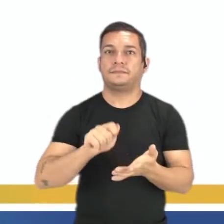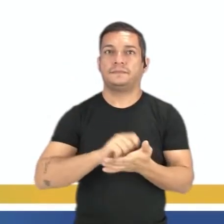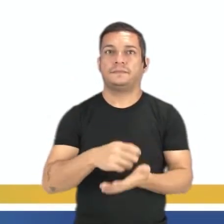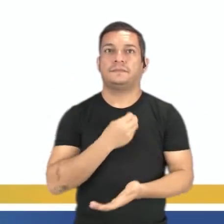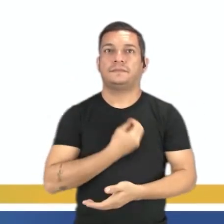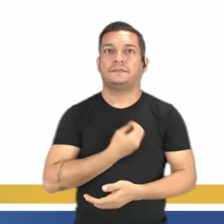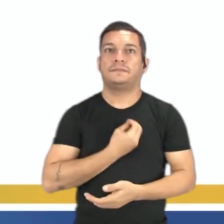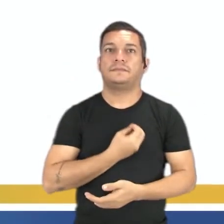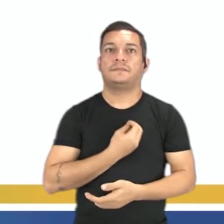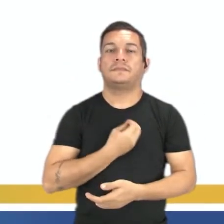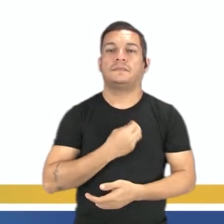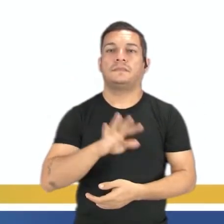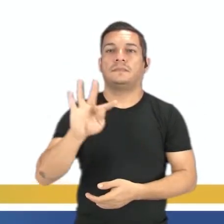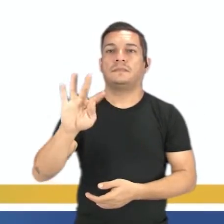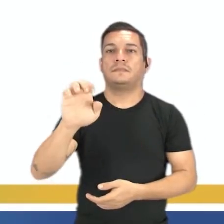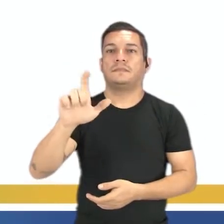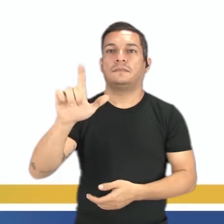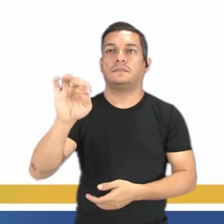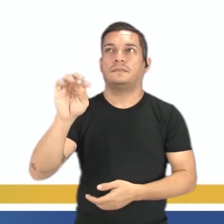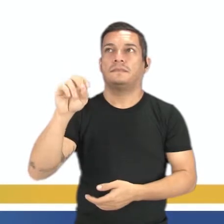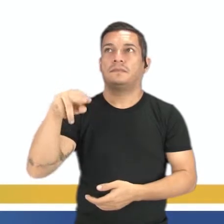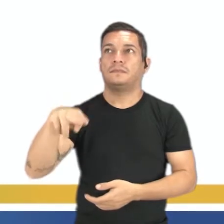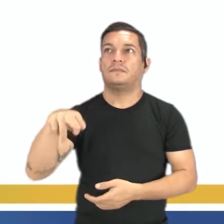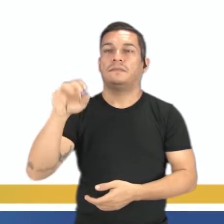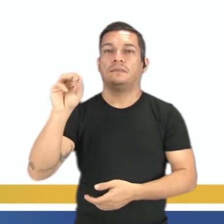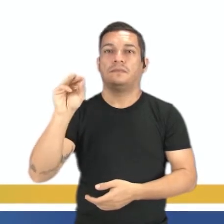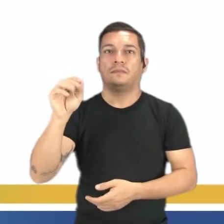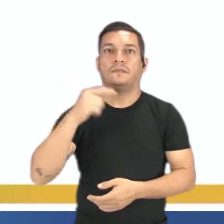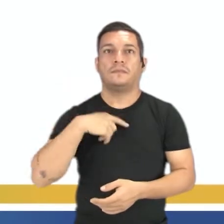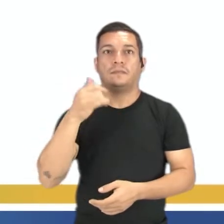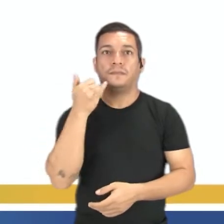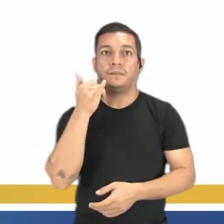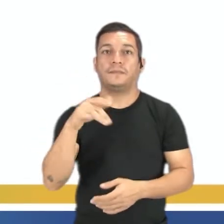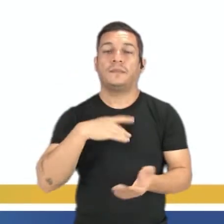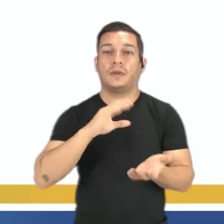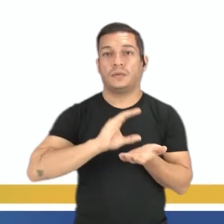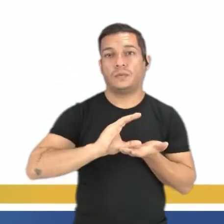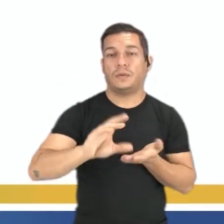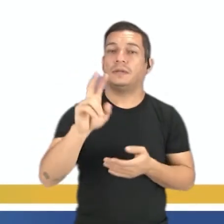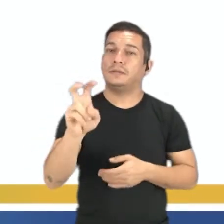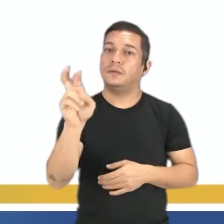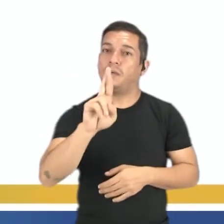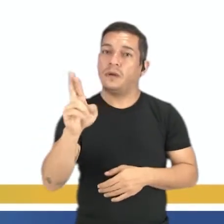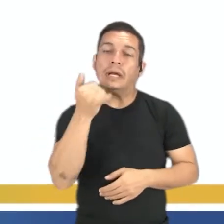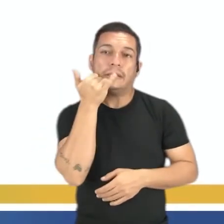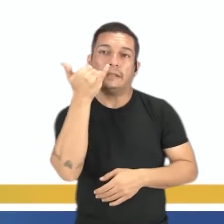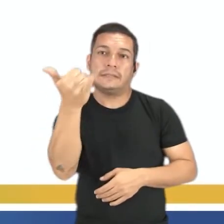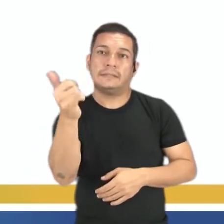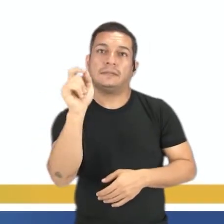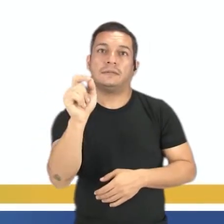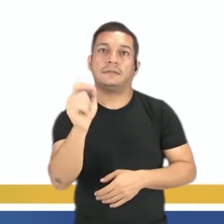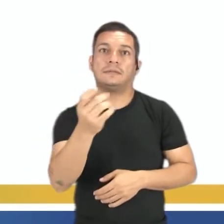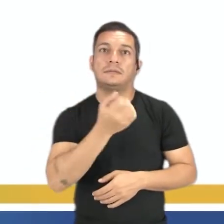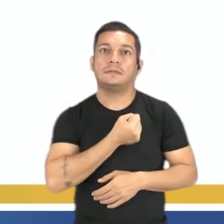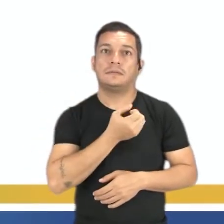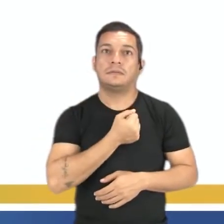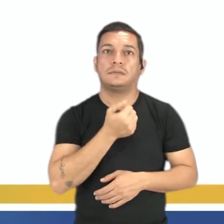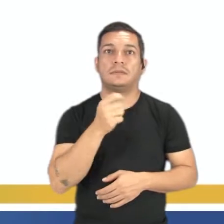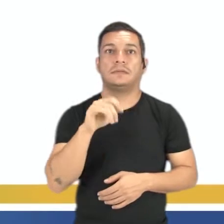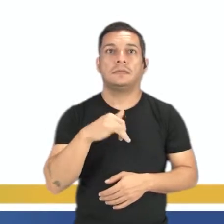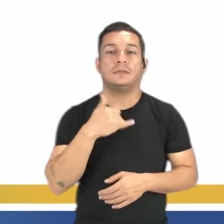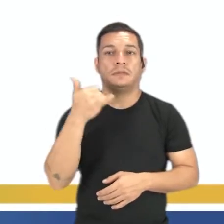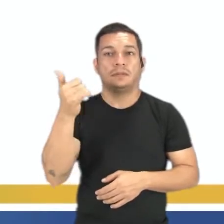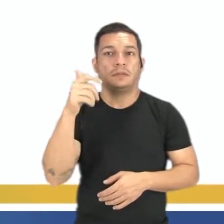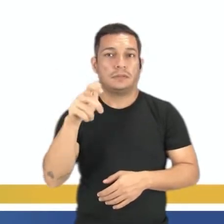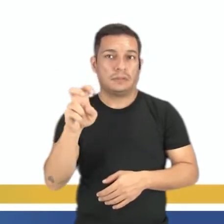participe do Teleton, 4 e 5 de novembro. Para doar R$,00, ligue para tal número. Para doar